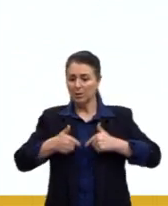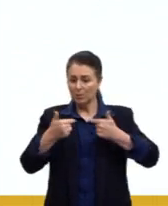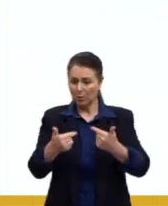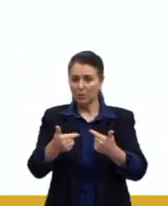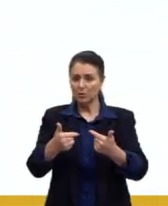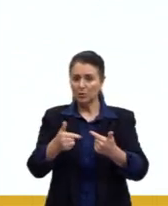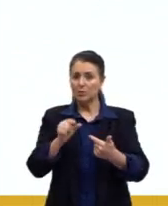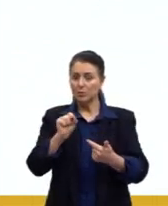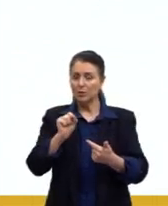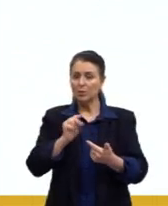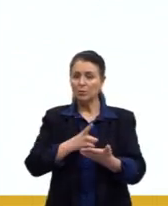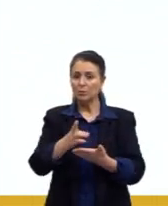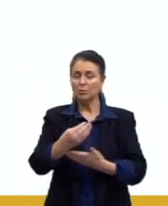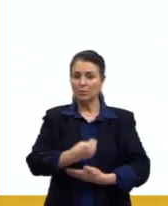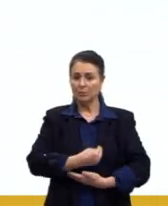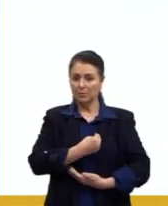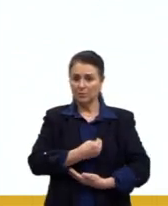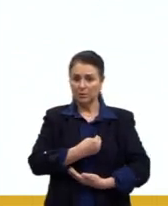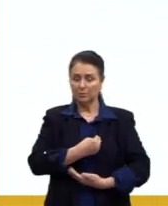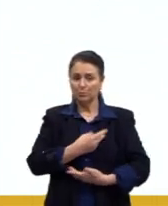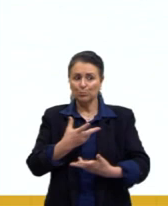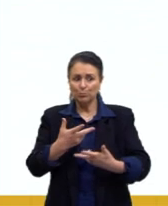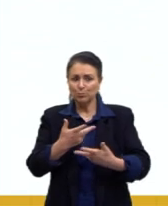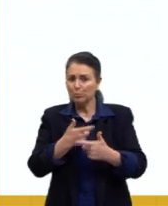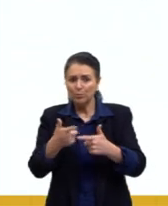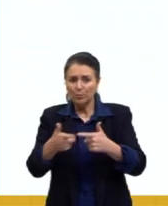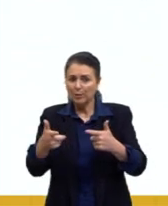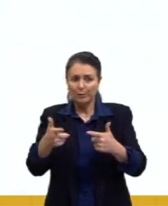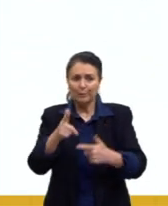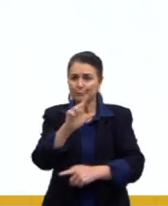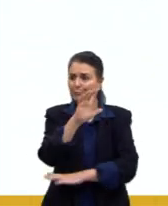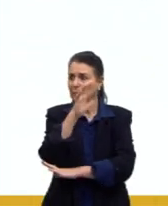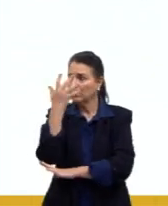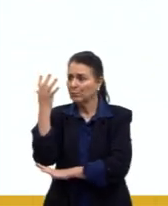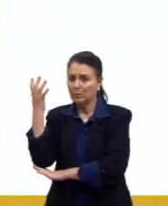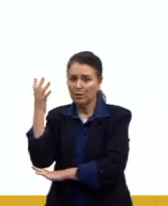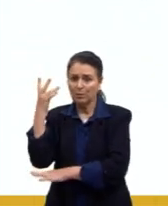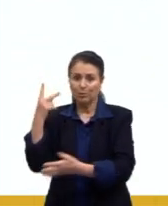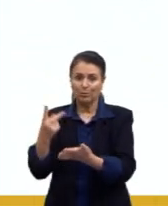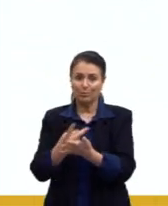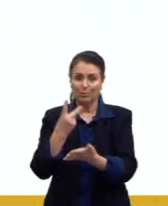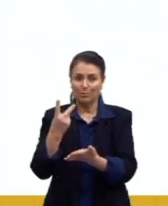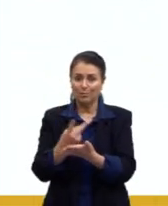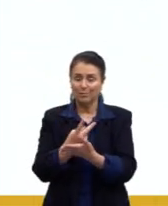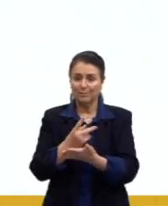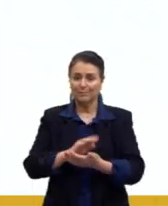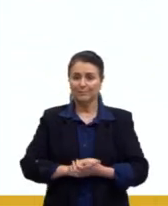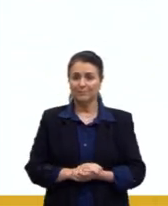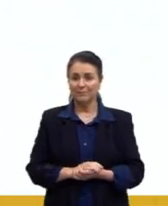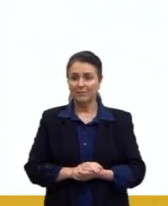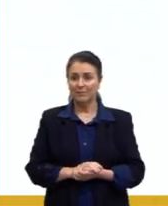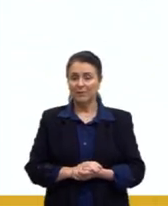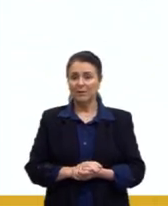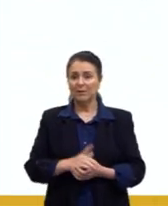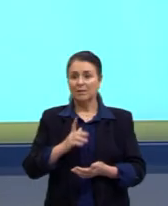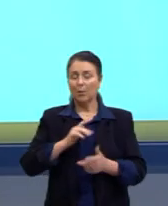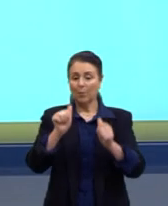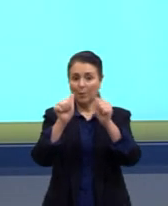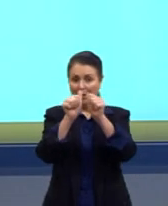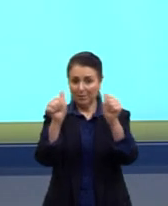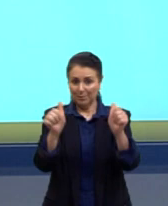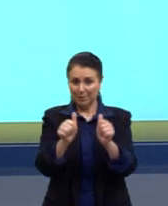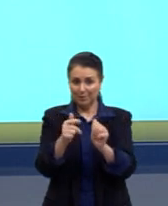sobreviventes de tal catástrofe ecológica, por exemplo. Então, aqui na imagem,